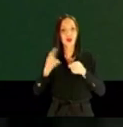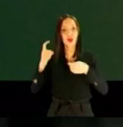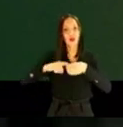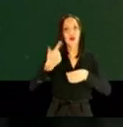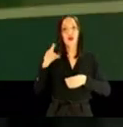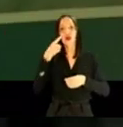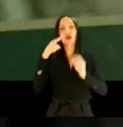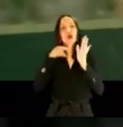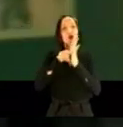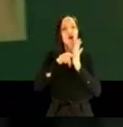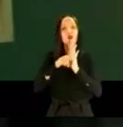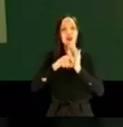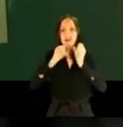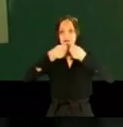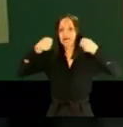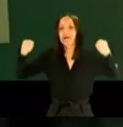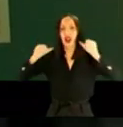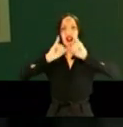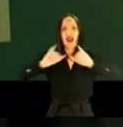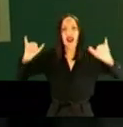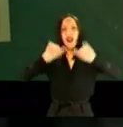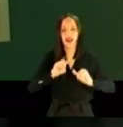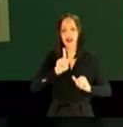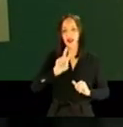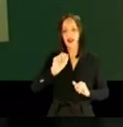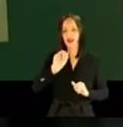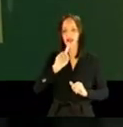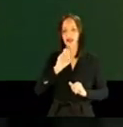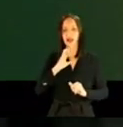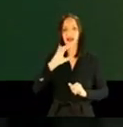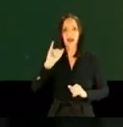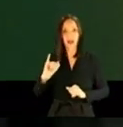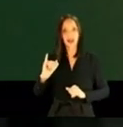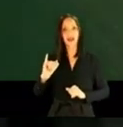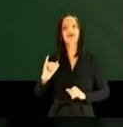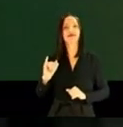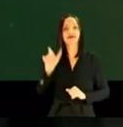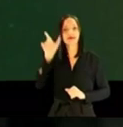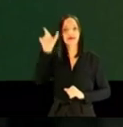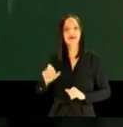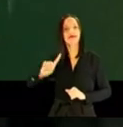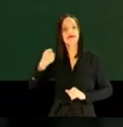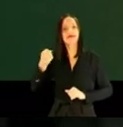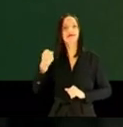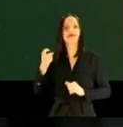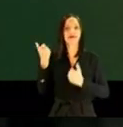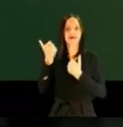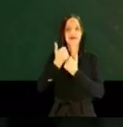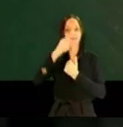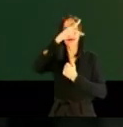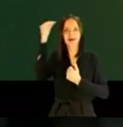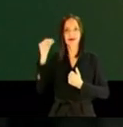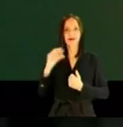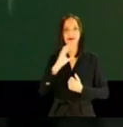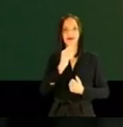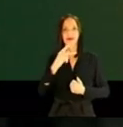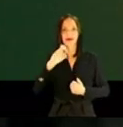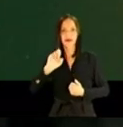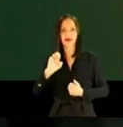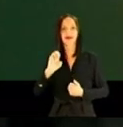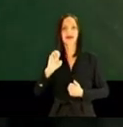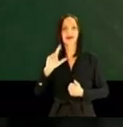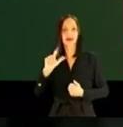Crescente, que tem como sócio outro investigado no escândalo. Valdecir Malagosini Machado, ex